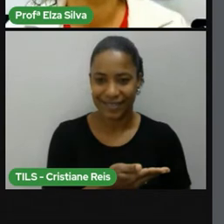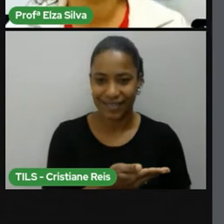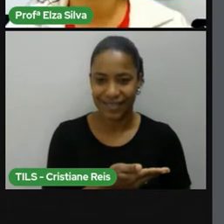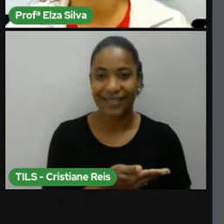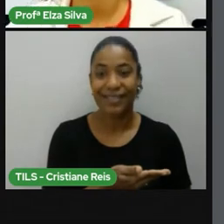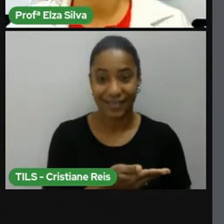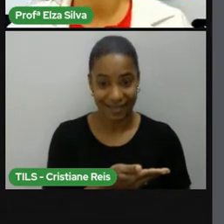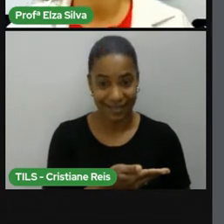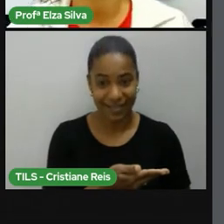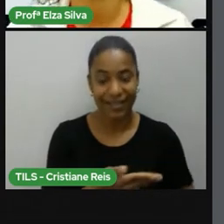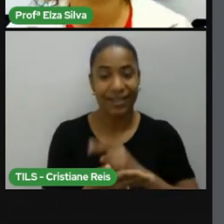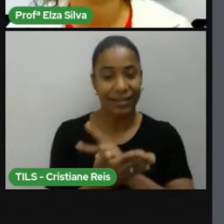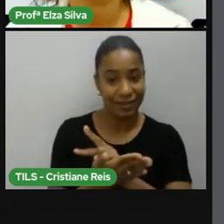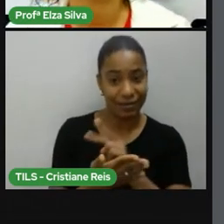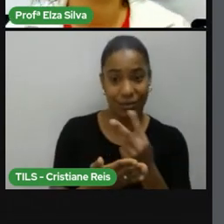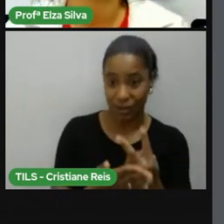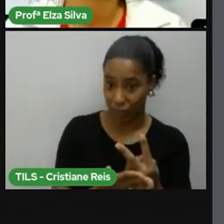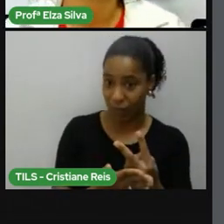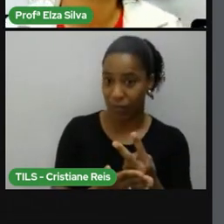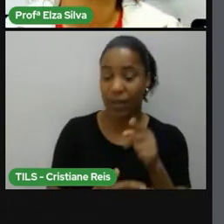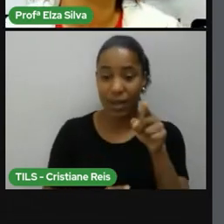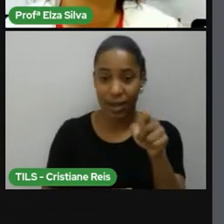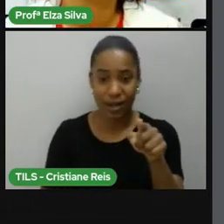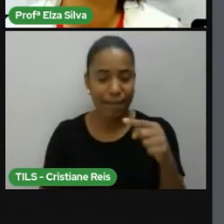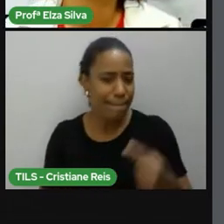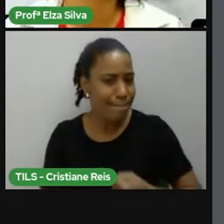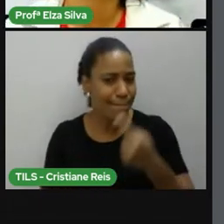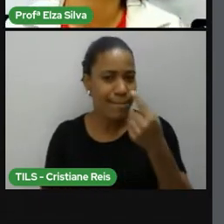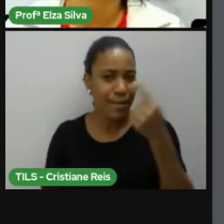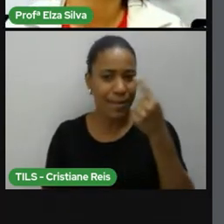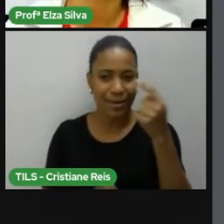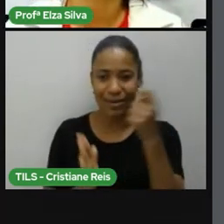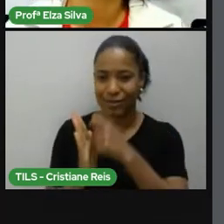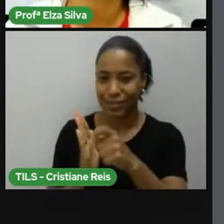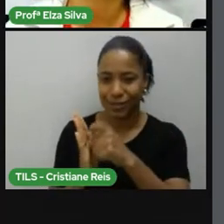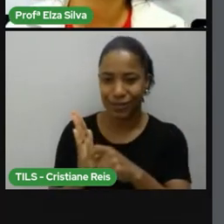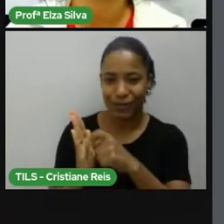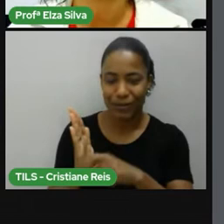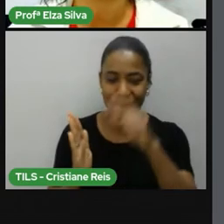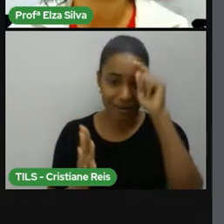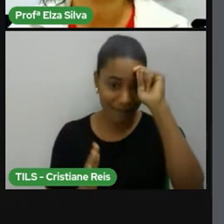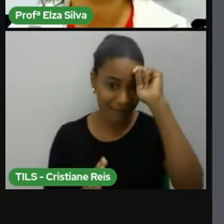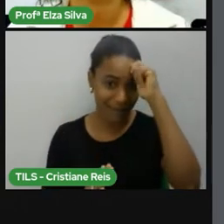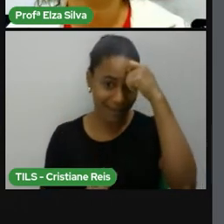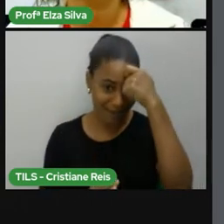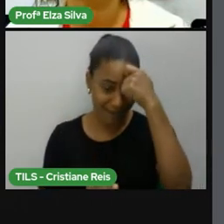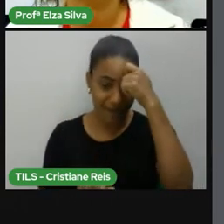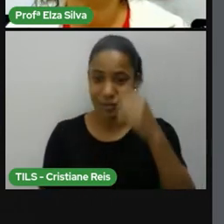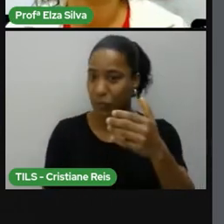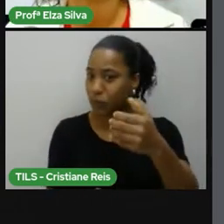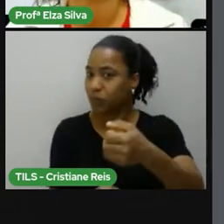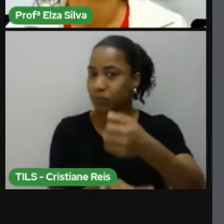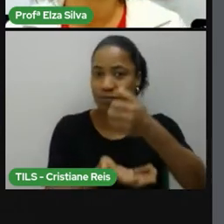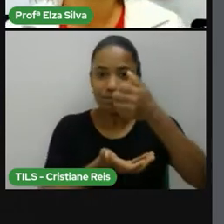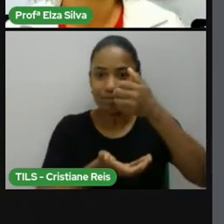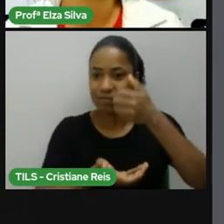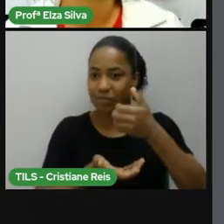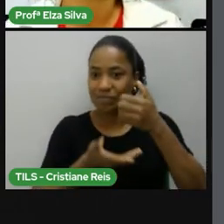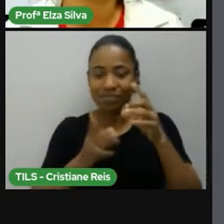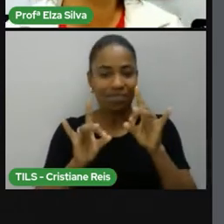Então, ela foi a primeira escritora negra a receber o Prêmio Nobel de Literatura em